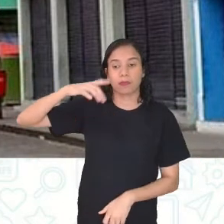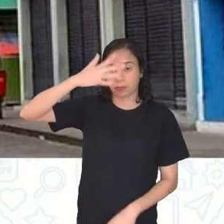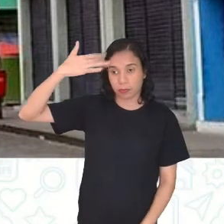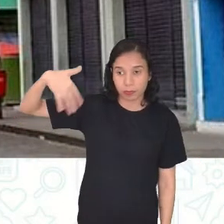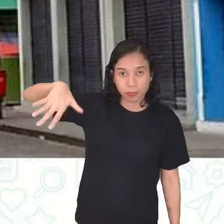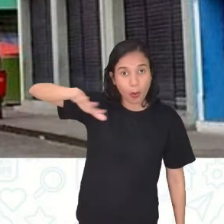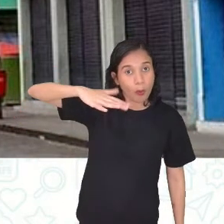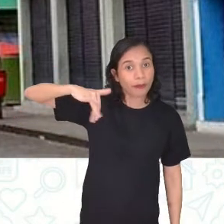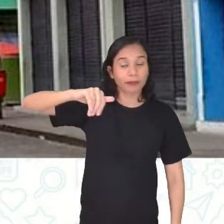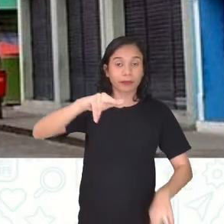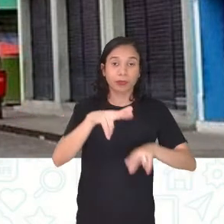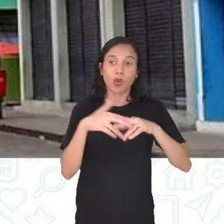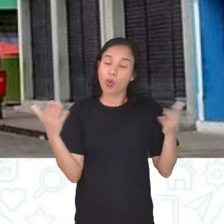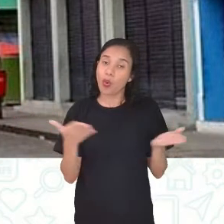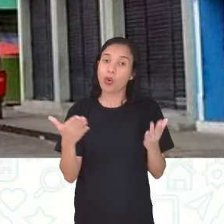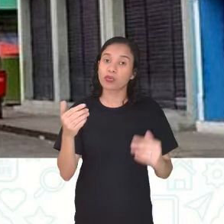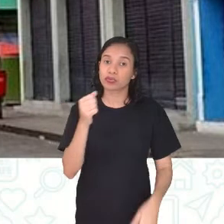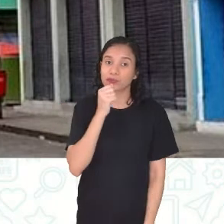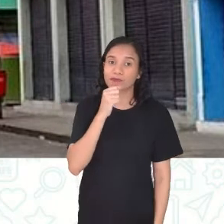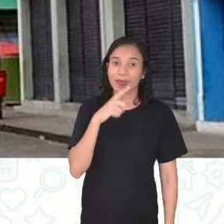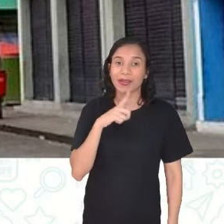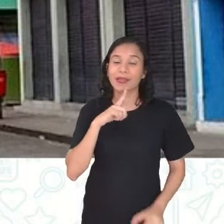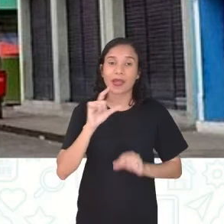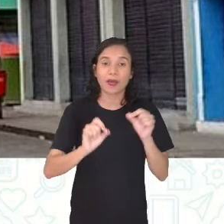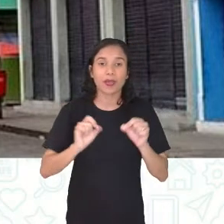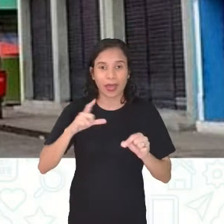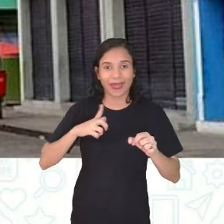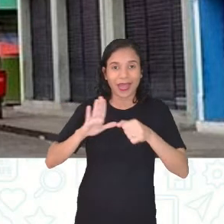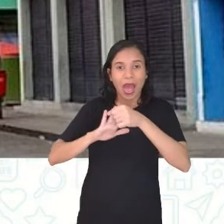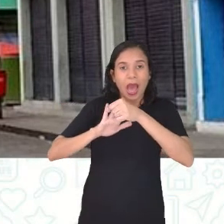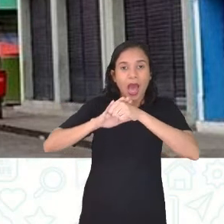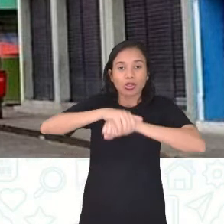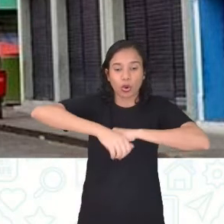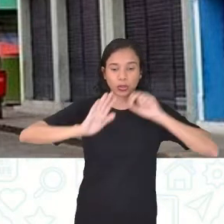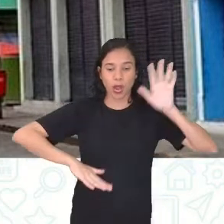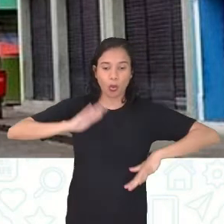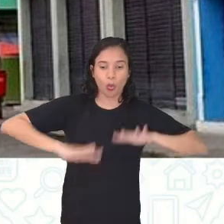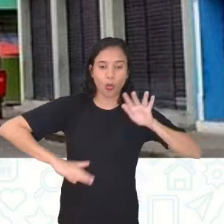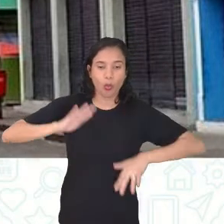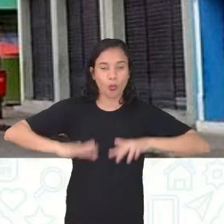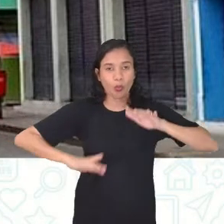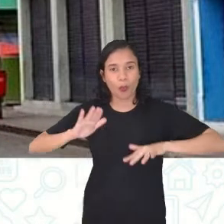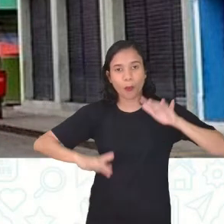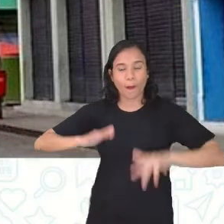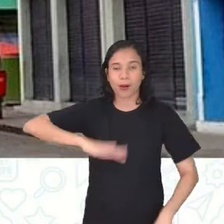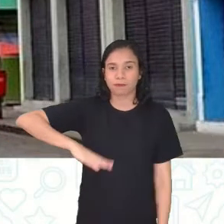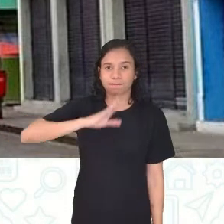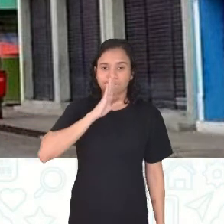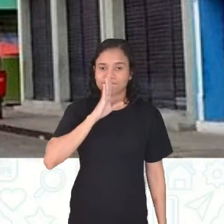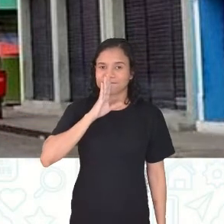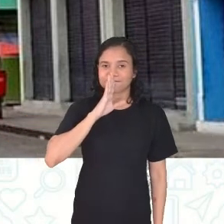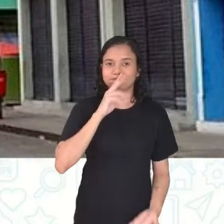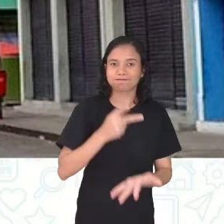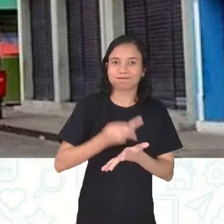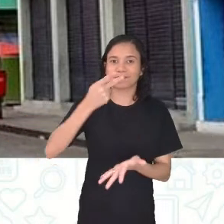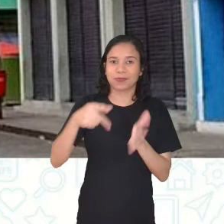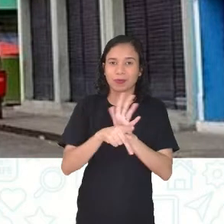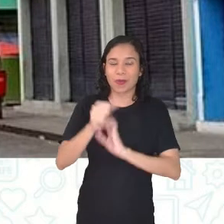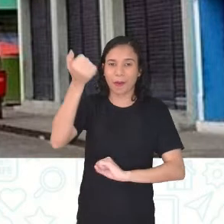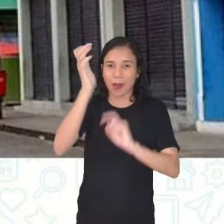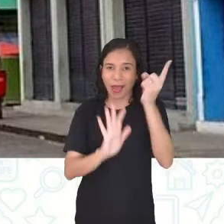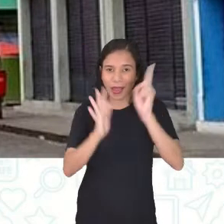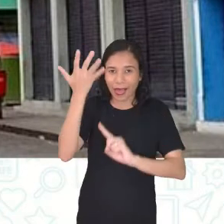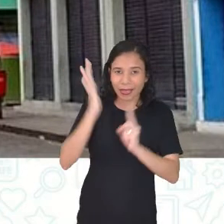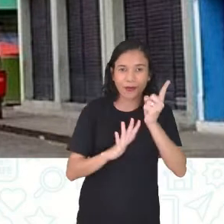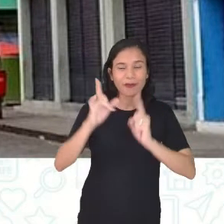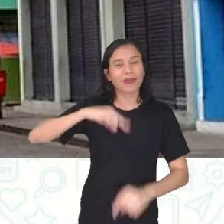E atualmente existe a Noite dos Tambores Silenciosos, né? Que ocorre aí na festa aí do Carnaval, né? Na